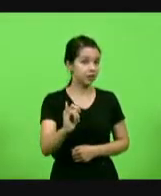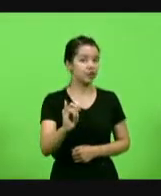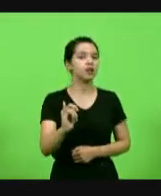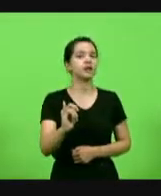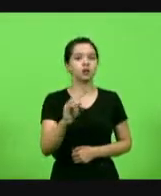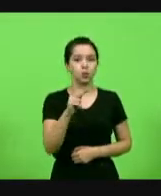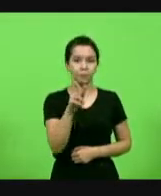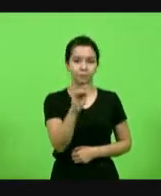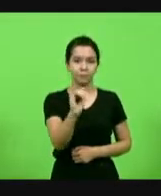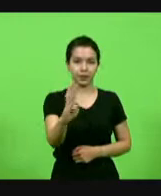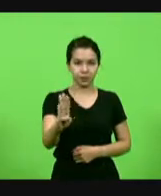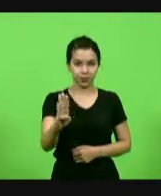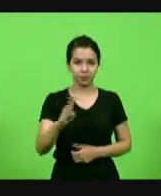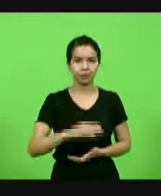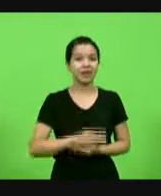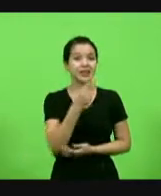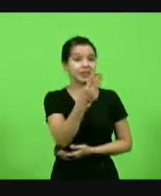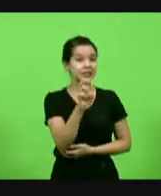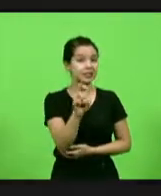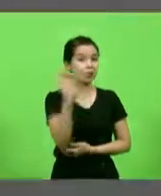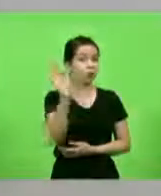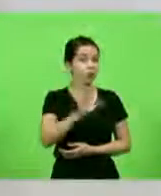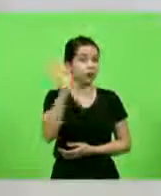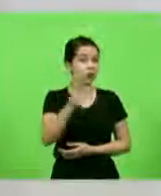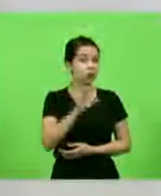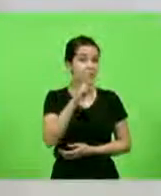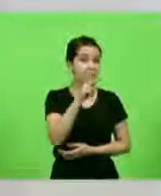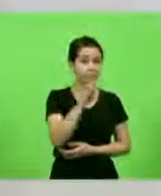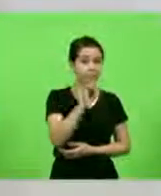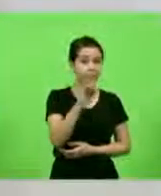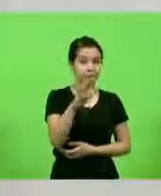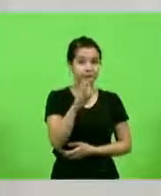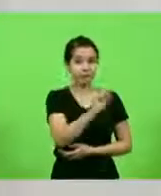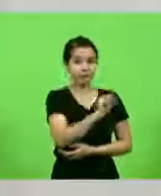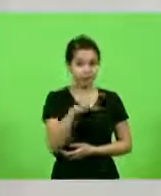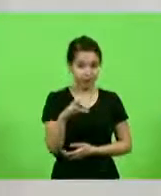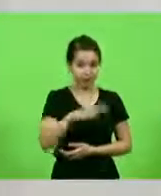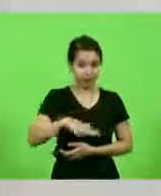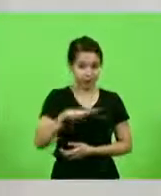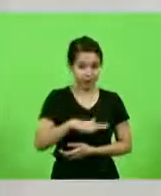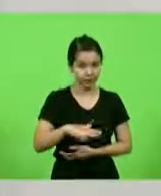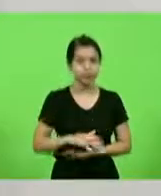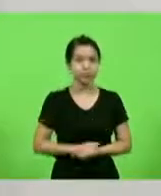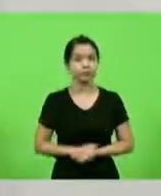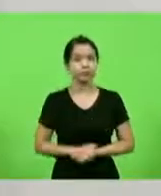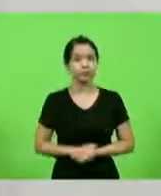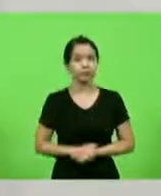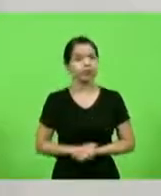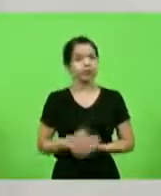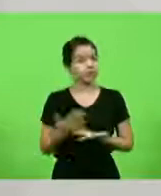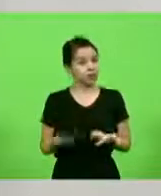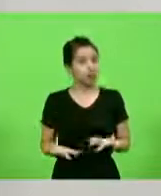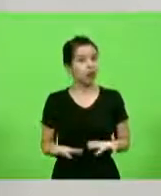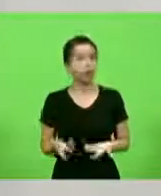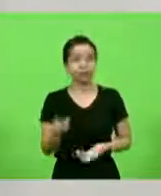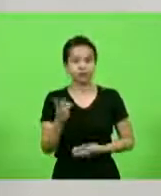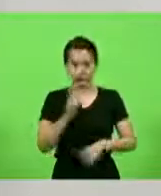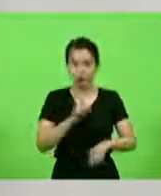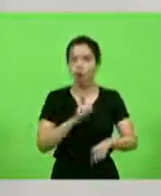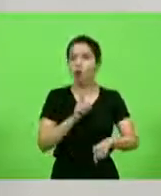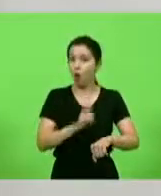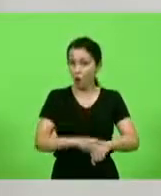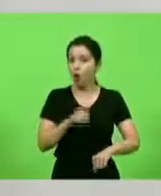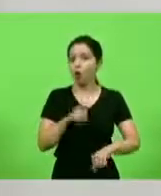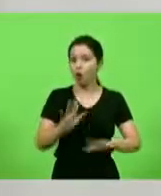PIB, 35% do PIB de Santa Catarina. Pessoal, estava mais do que na hora do